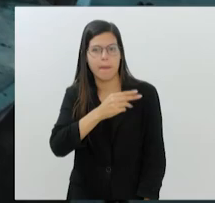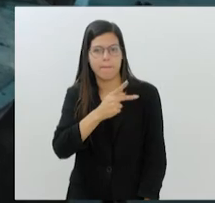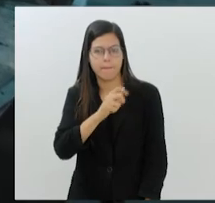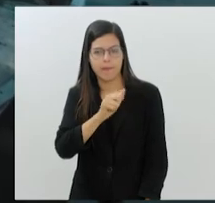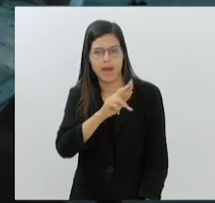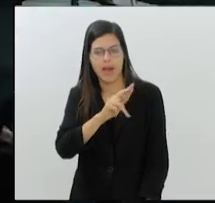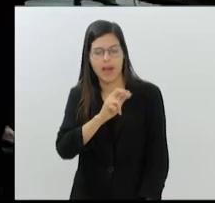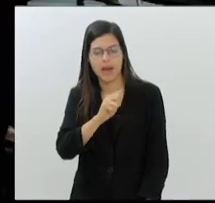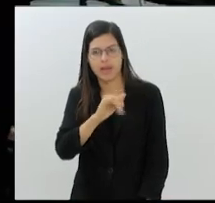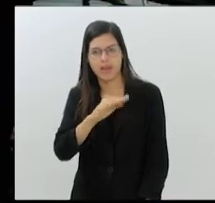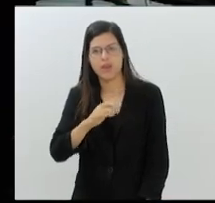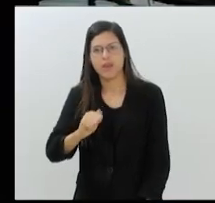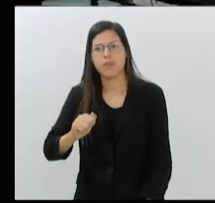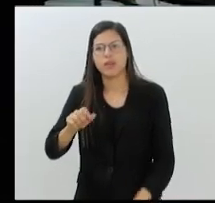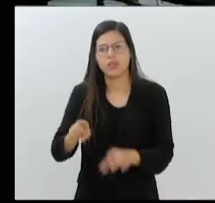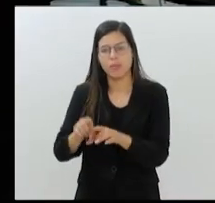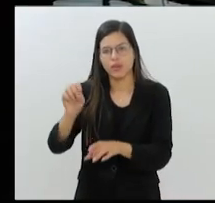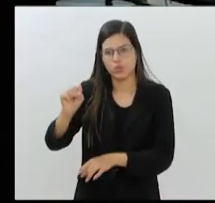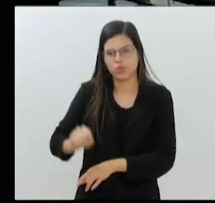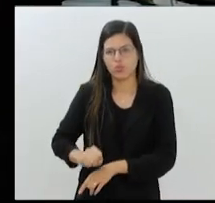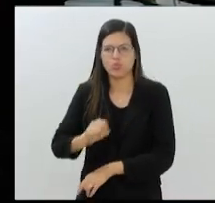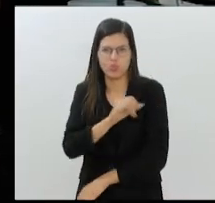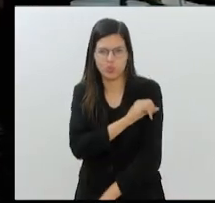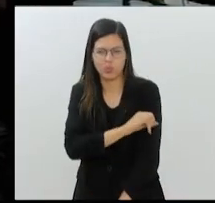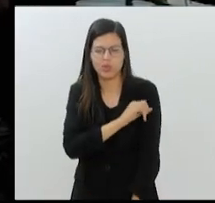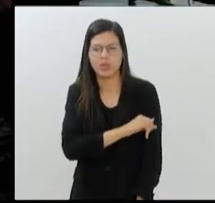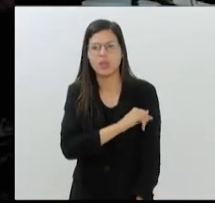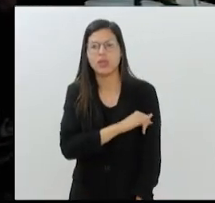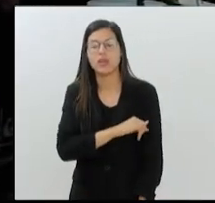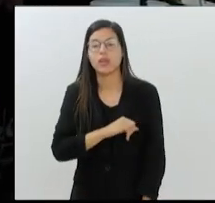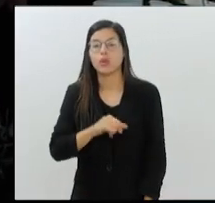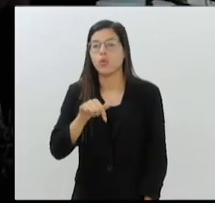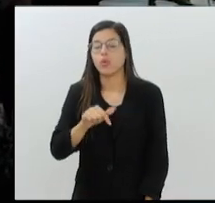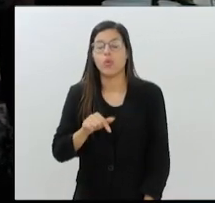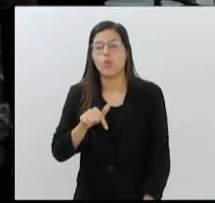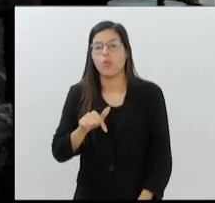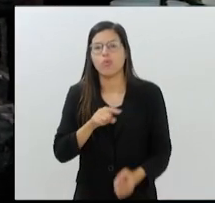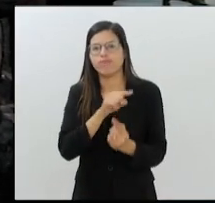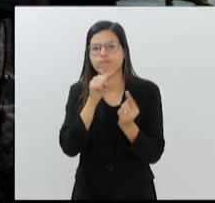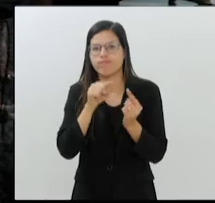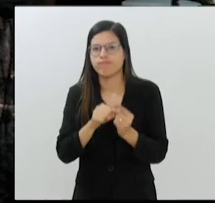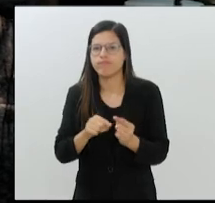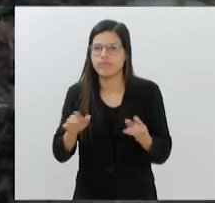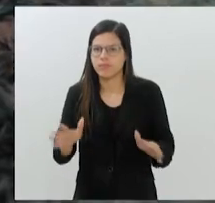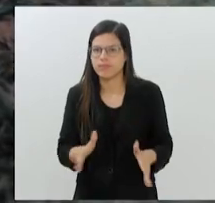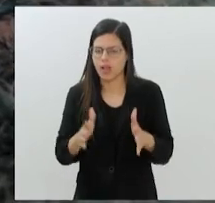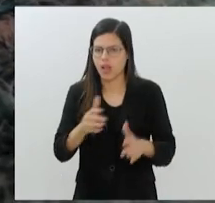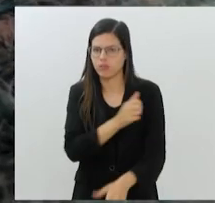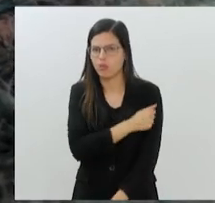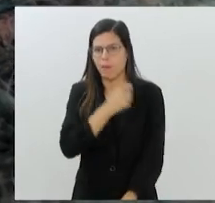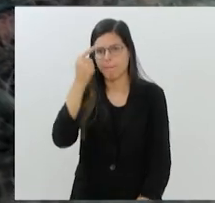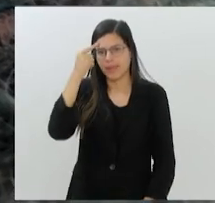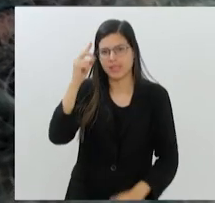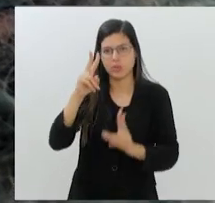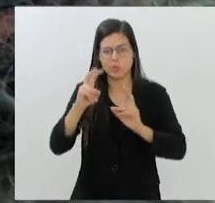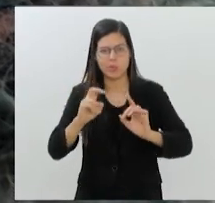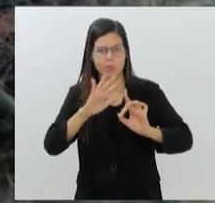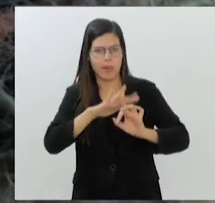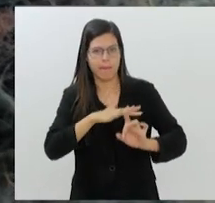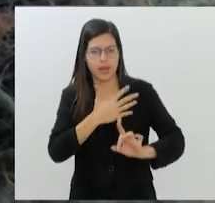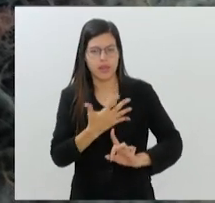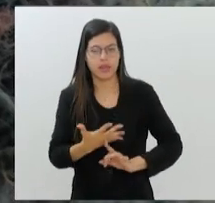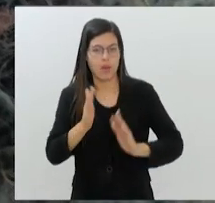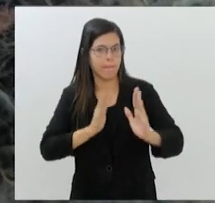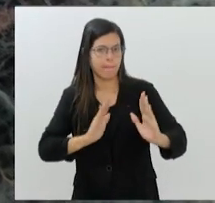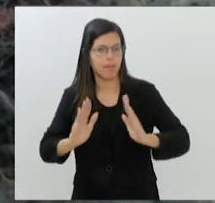Assim como aconteceu na primeira edição, a ideia é incentivar os estudantes a pensar nas questões ambientais. O prazo para